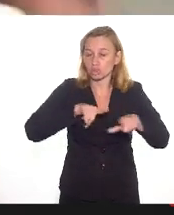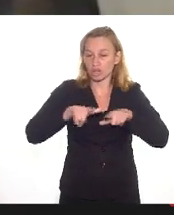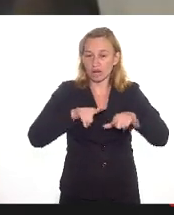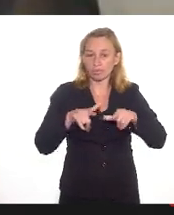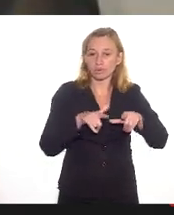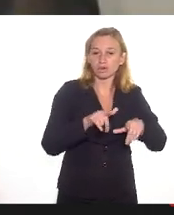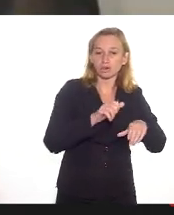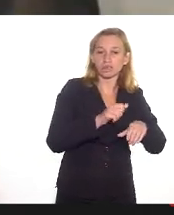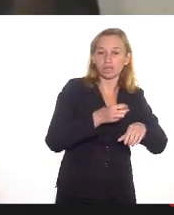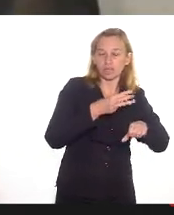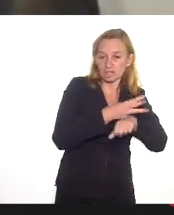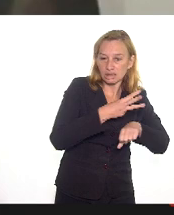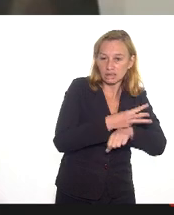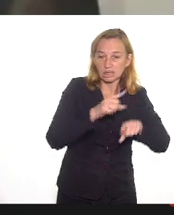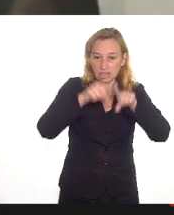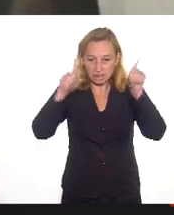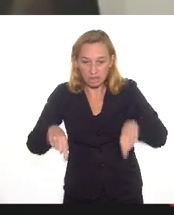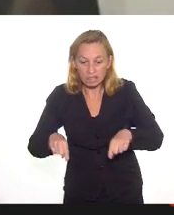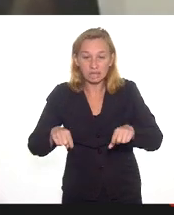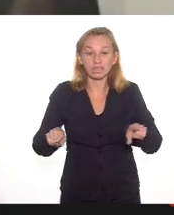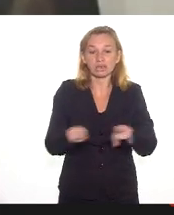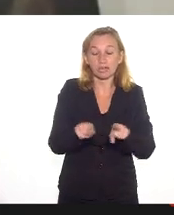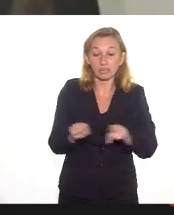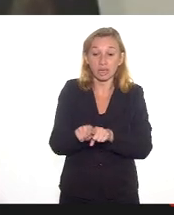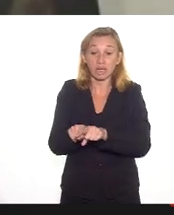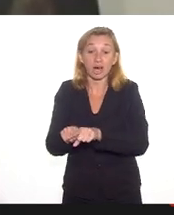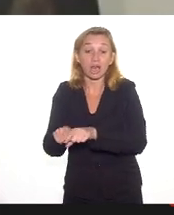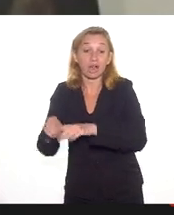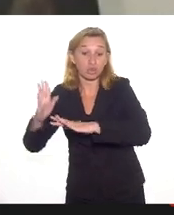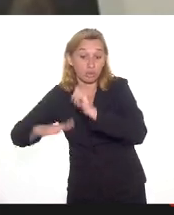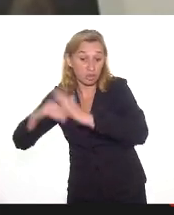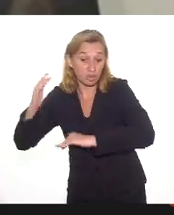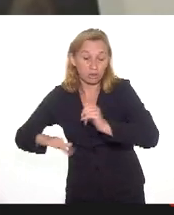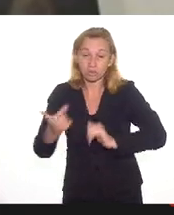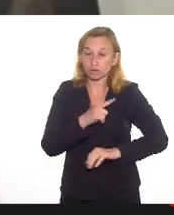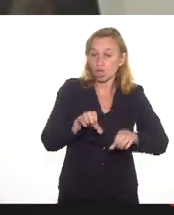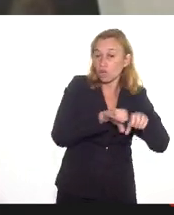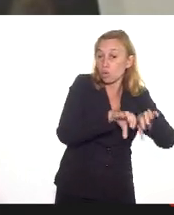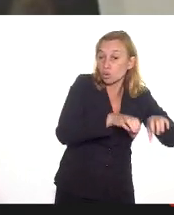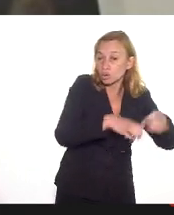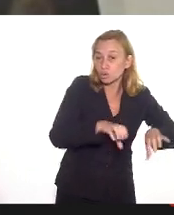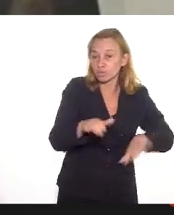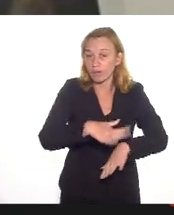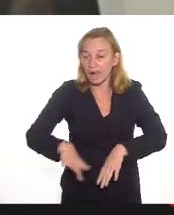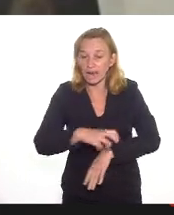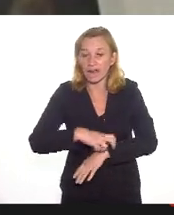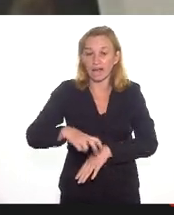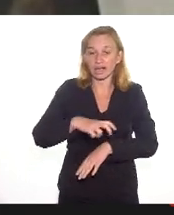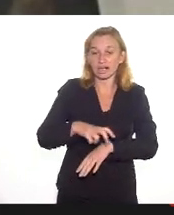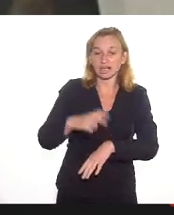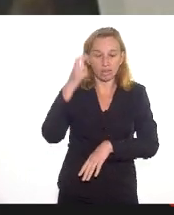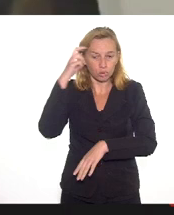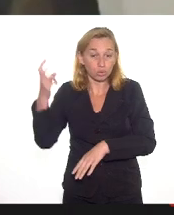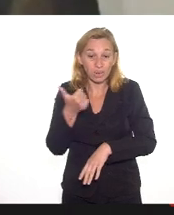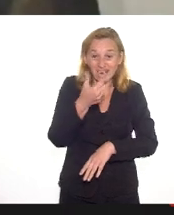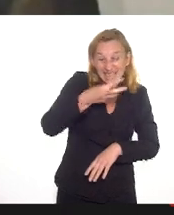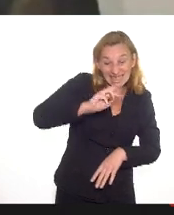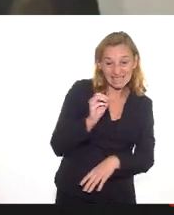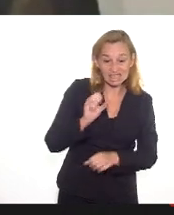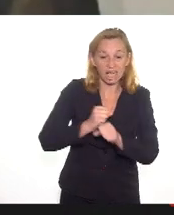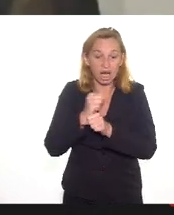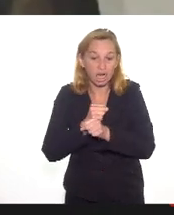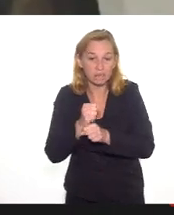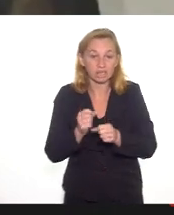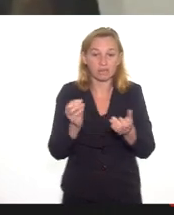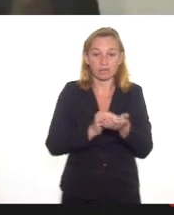terceirizados aos profissionais técnicos. Não há concurso para a área da cultura há 30 anos. A demanda por